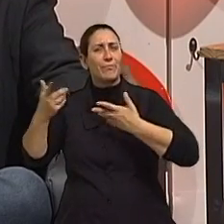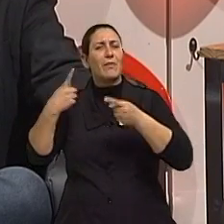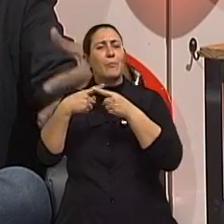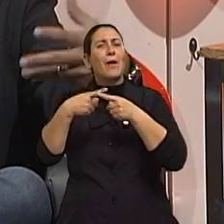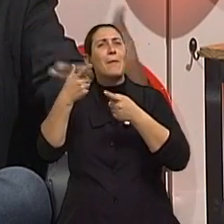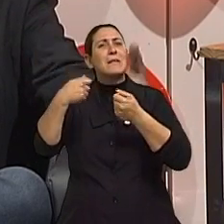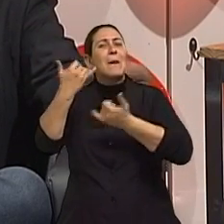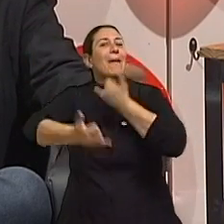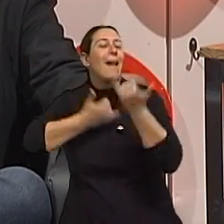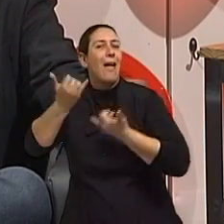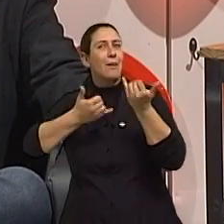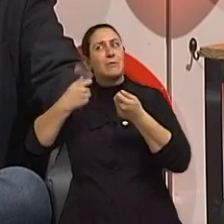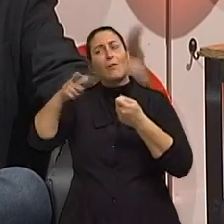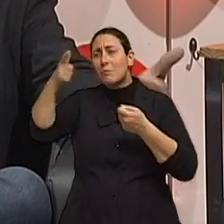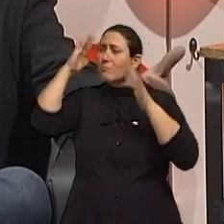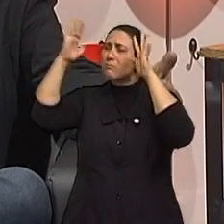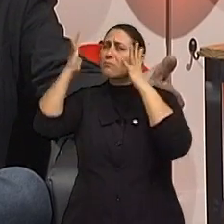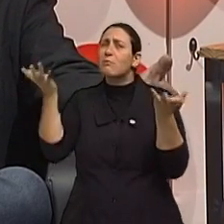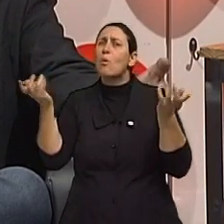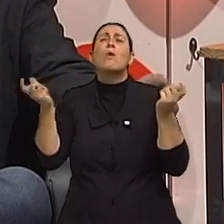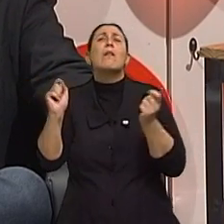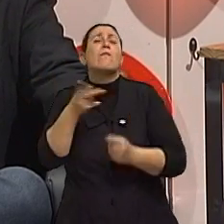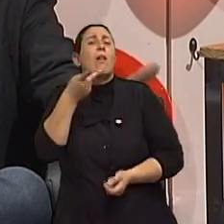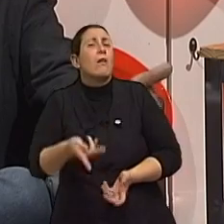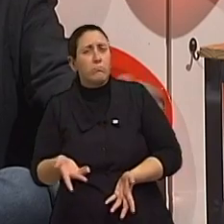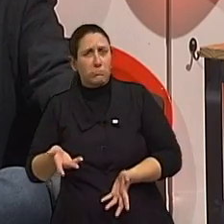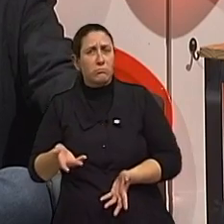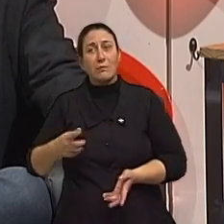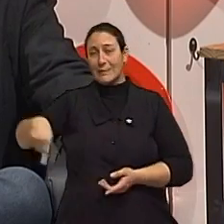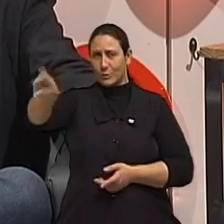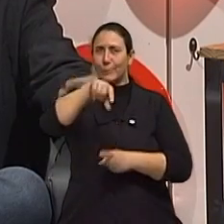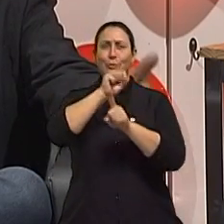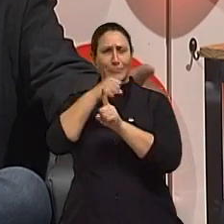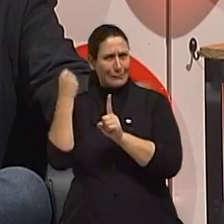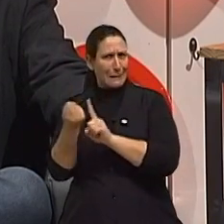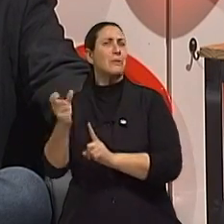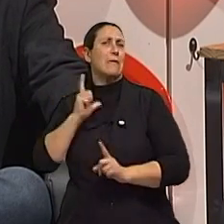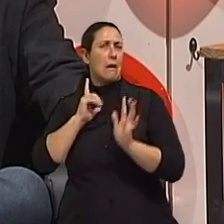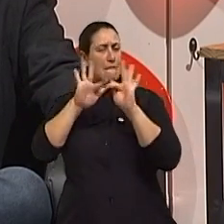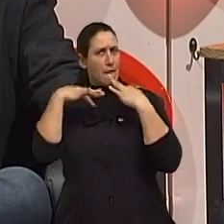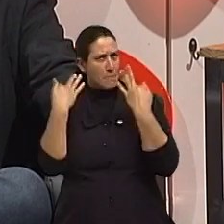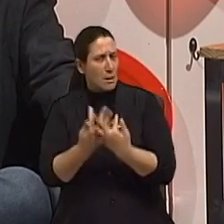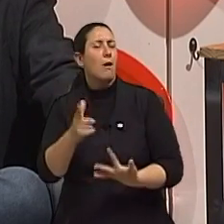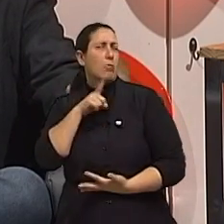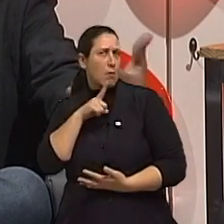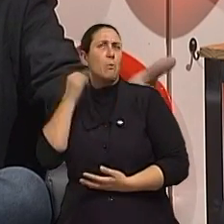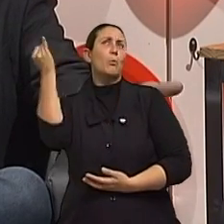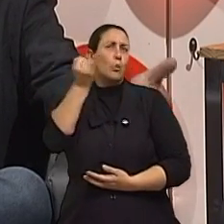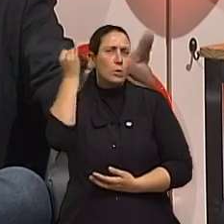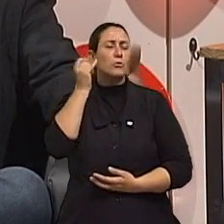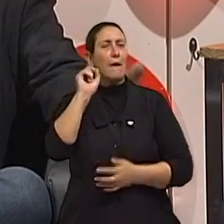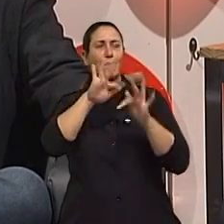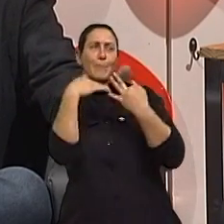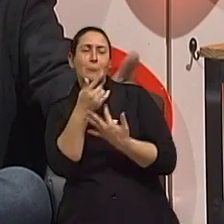essa brincadeira, essa possibilidade. O que a gente pode dizer, né? A sociedade existe, existe família que é muito importante, o que a família está